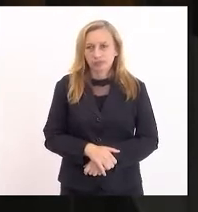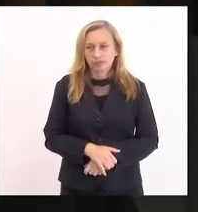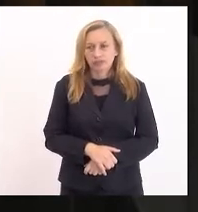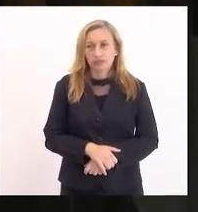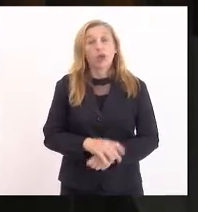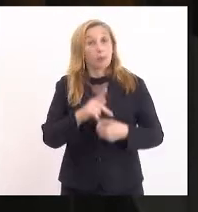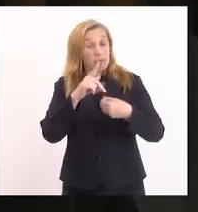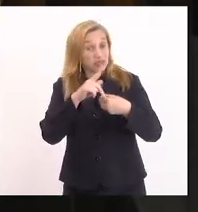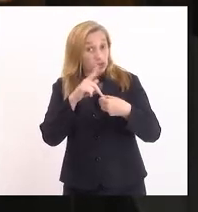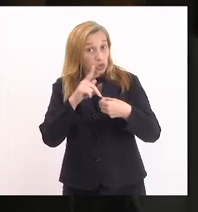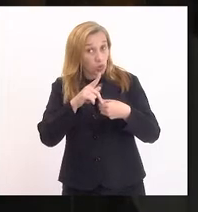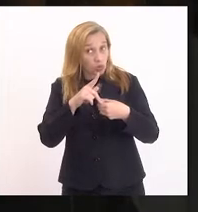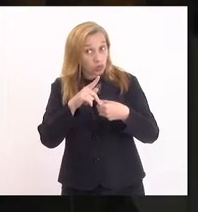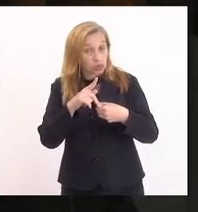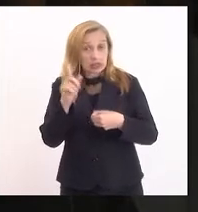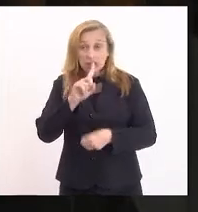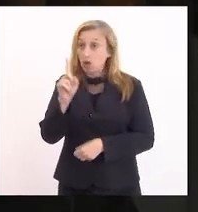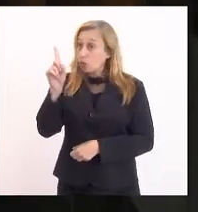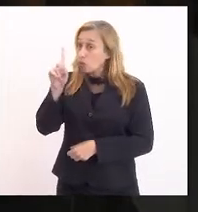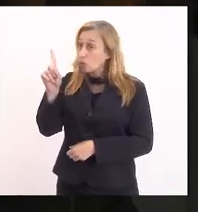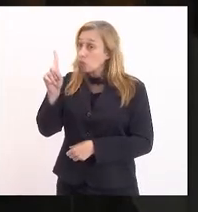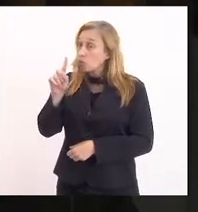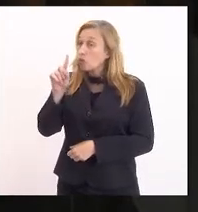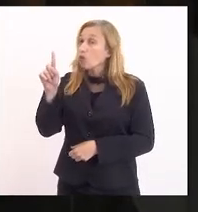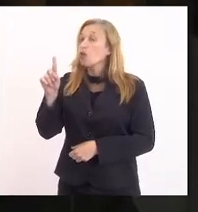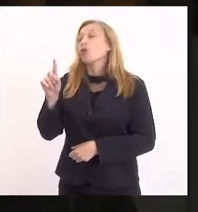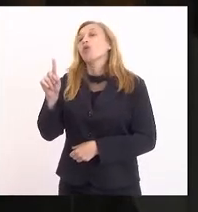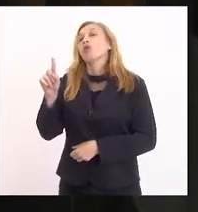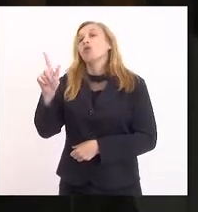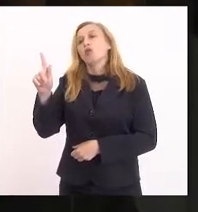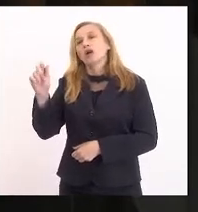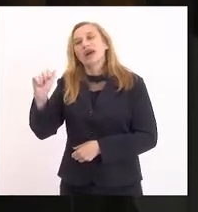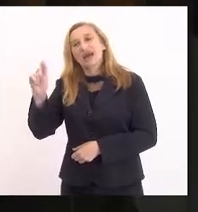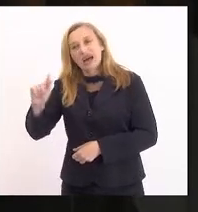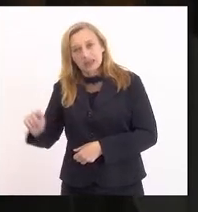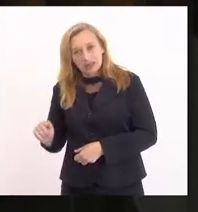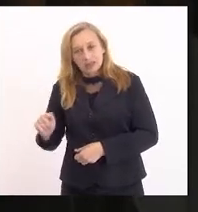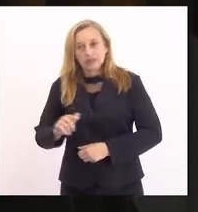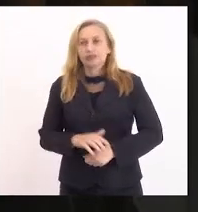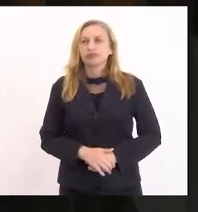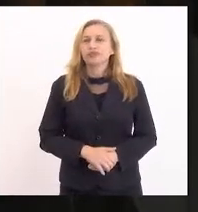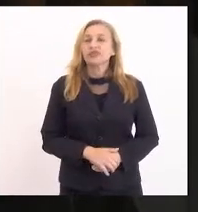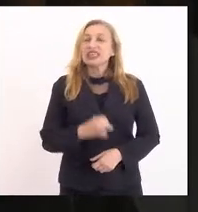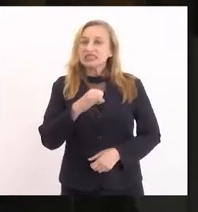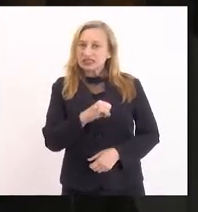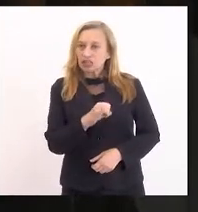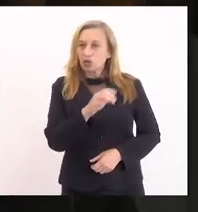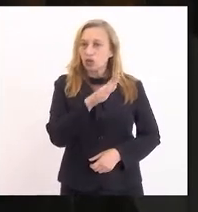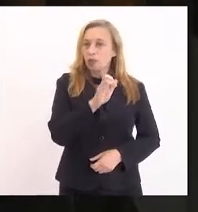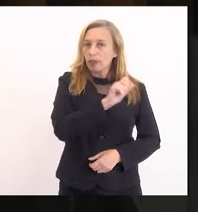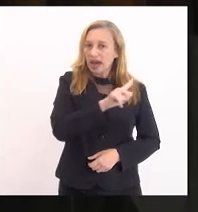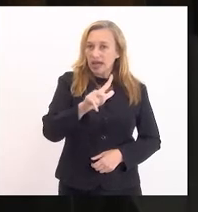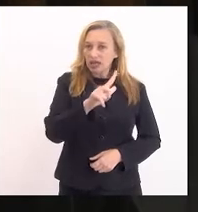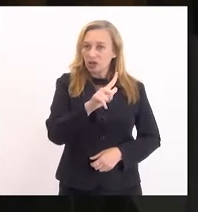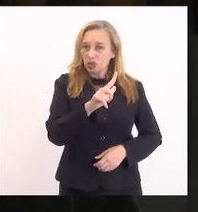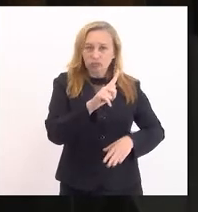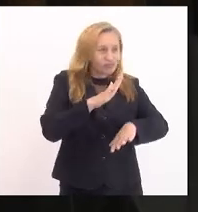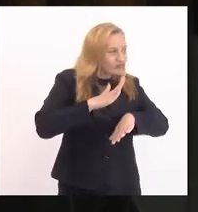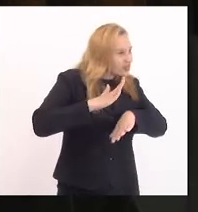petróleo, não o gás, é uma commodity. Se o barril dispara,